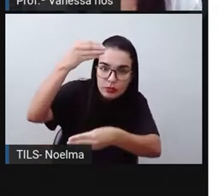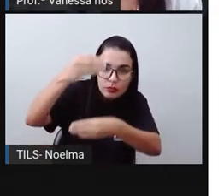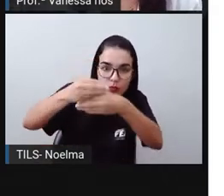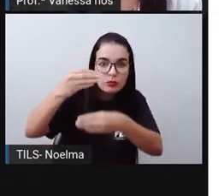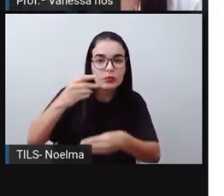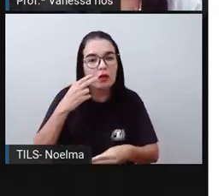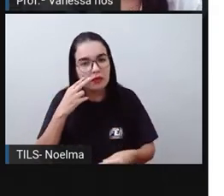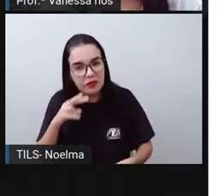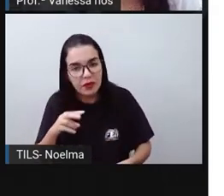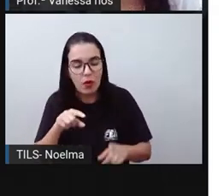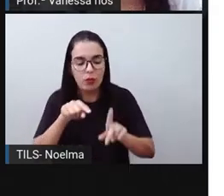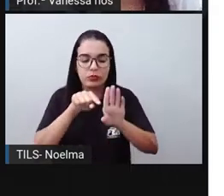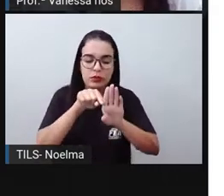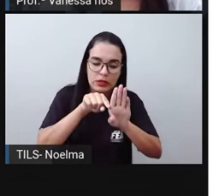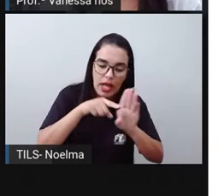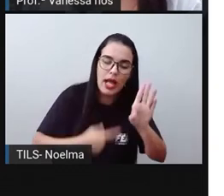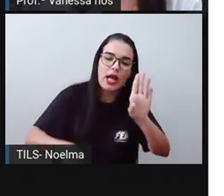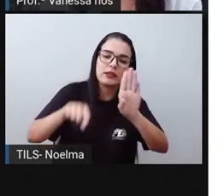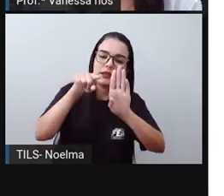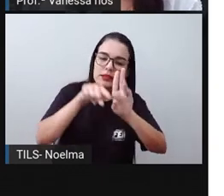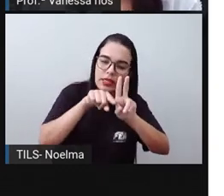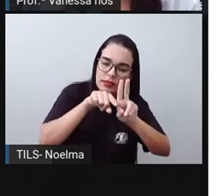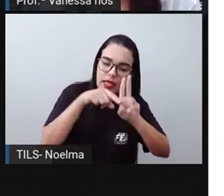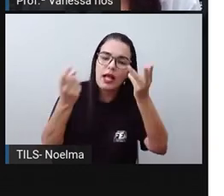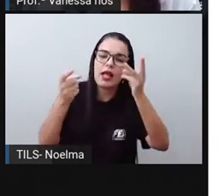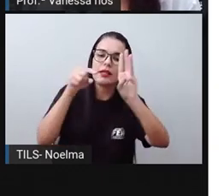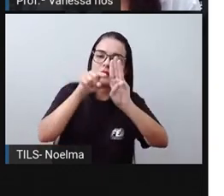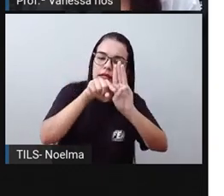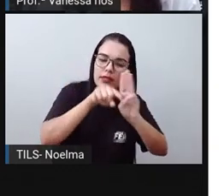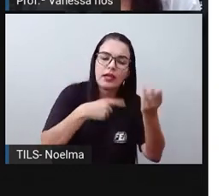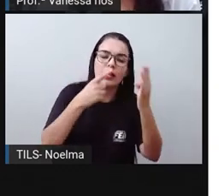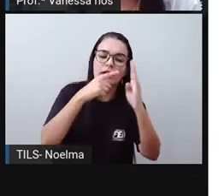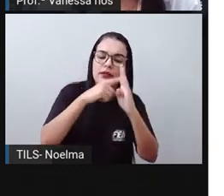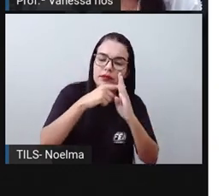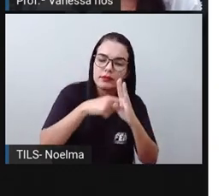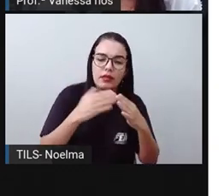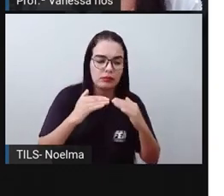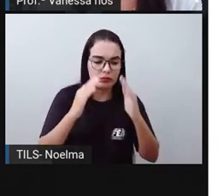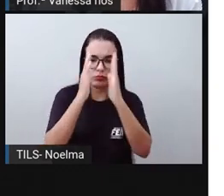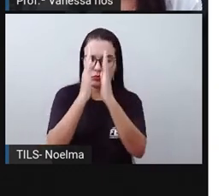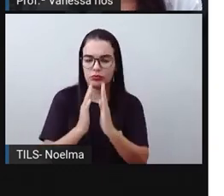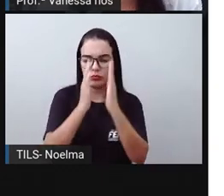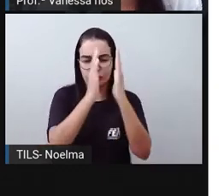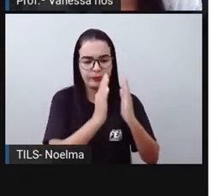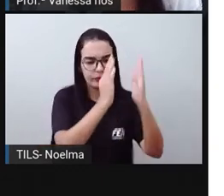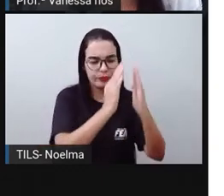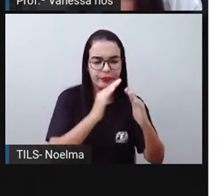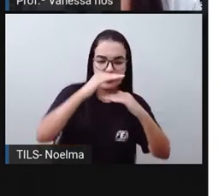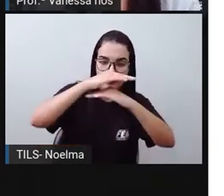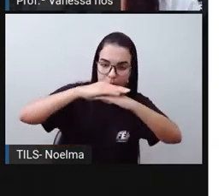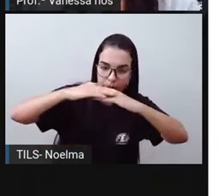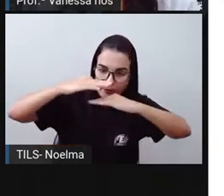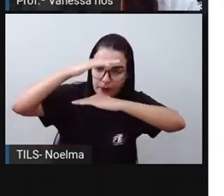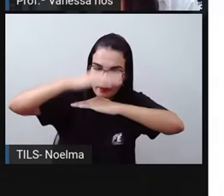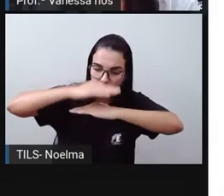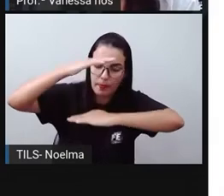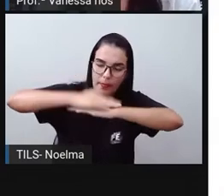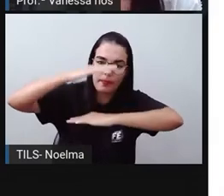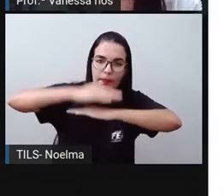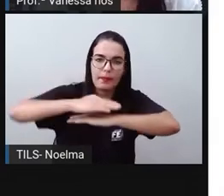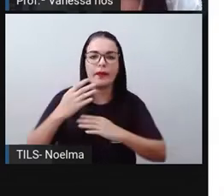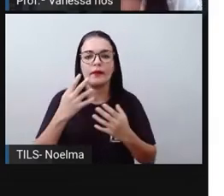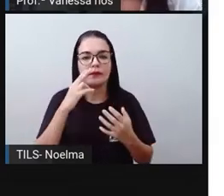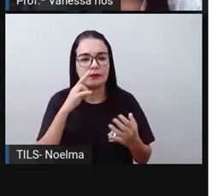unidade, dezena embaixo de dezena, centena embaixo de centena, e neste número aí, unidade de milhar, baixo de